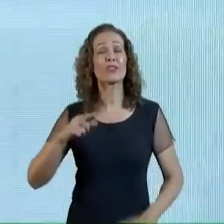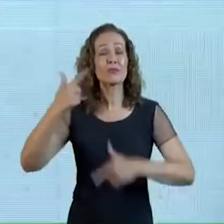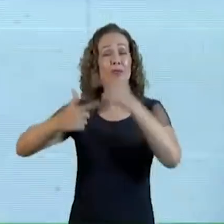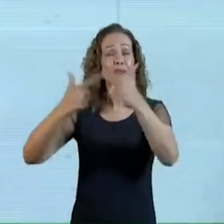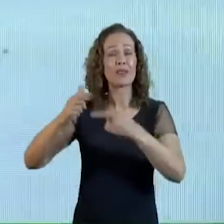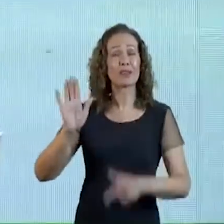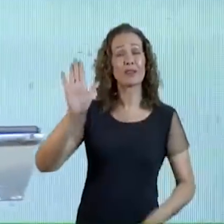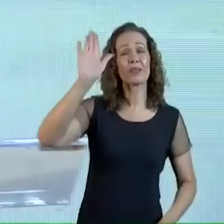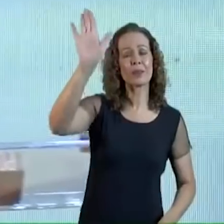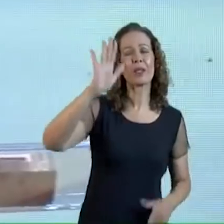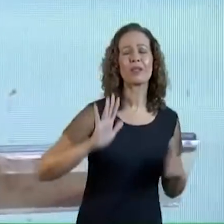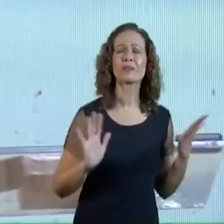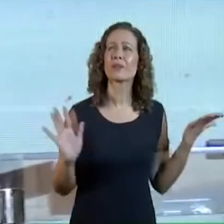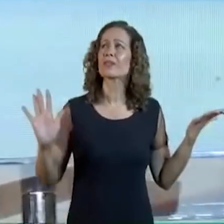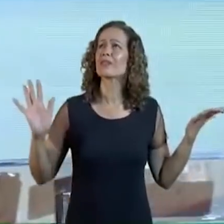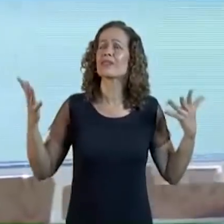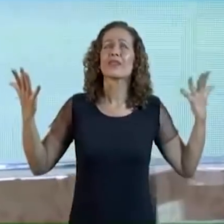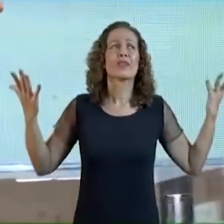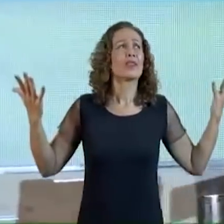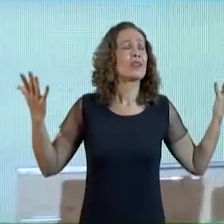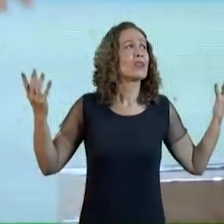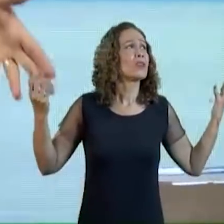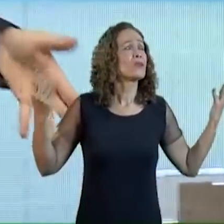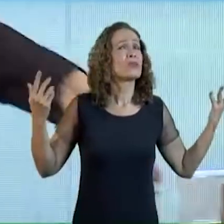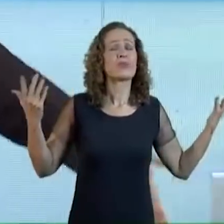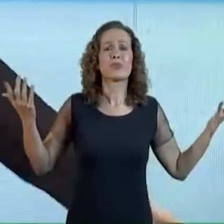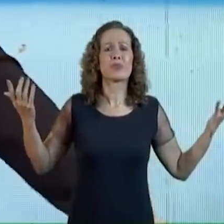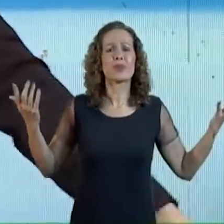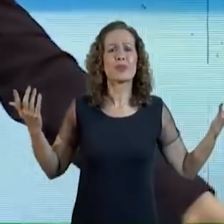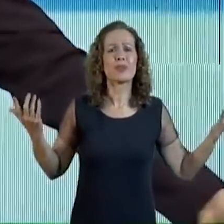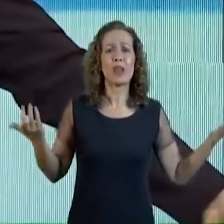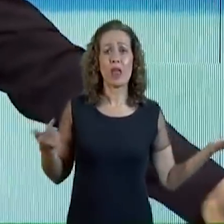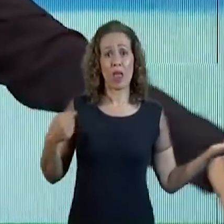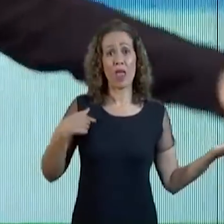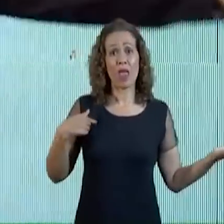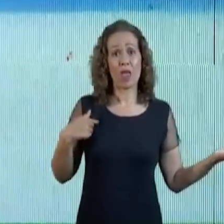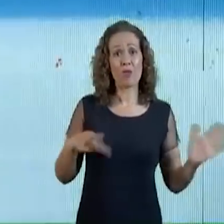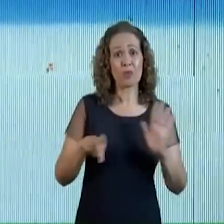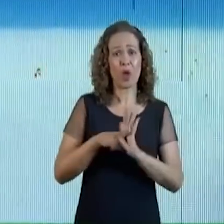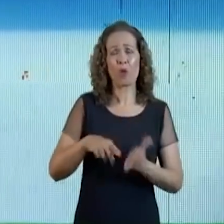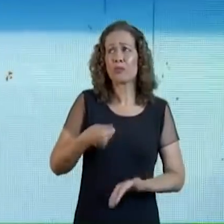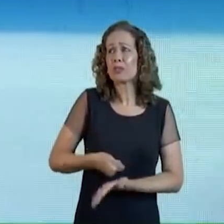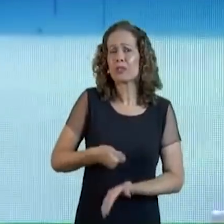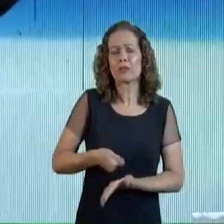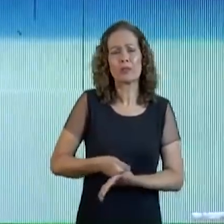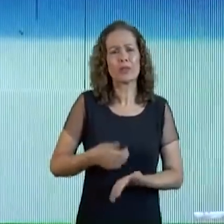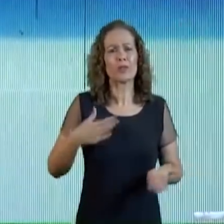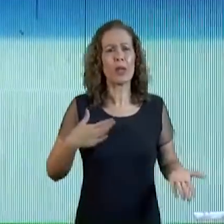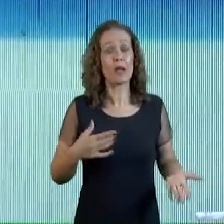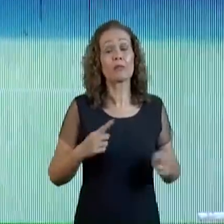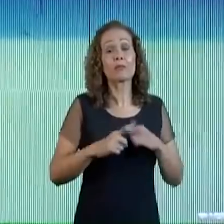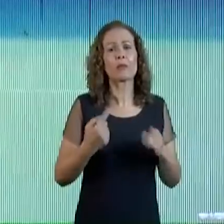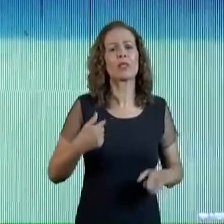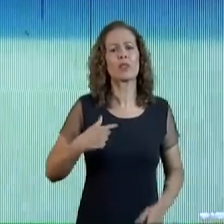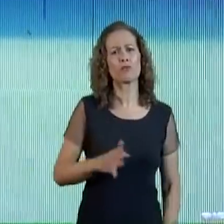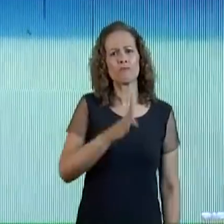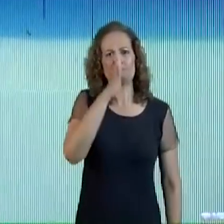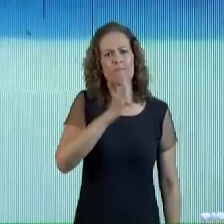um clique Assim Que eu falei Cara Eu vou ter que me cobrar Só que eu comecei A me cobrar Exageradamente